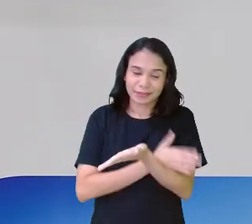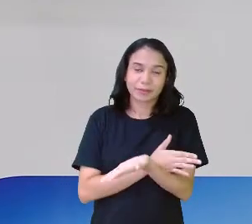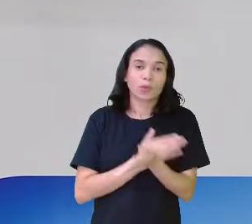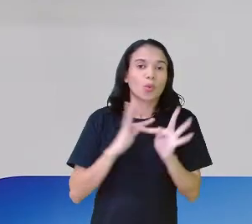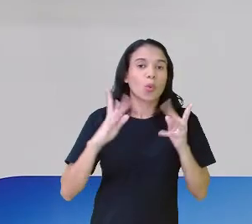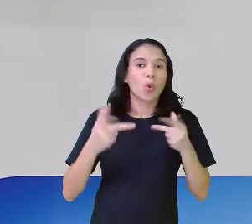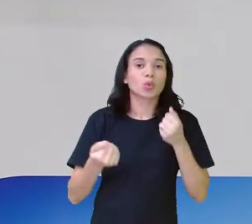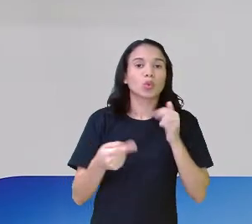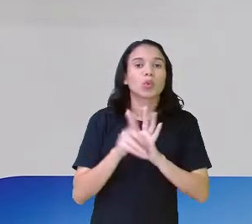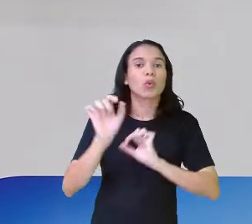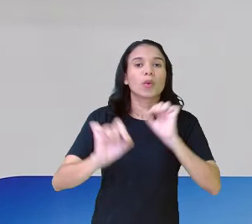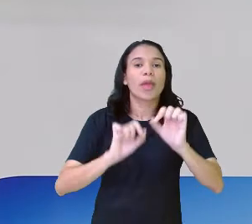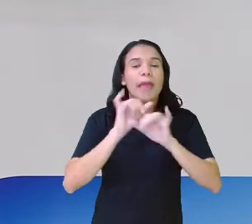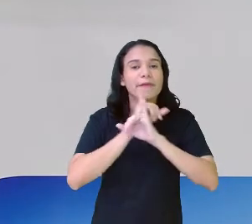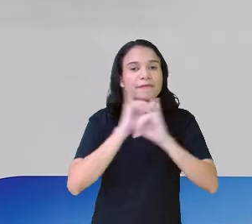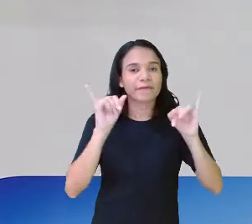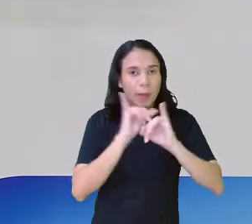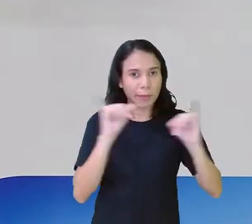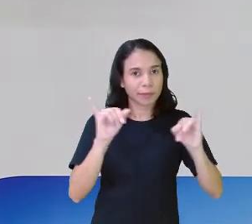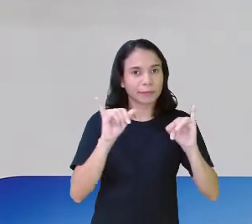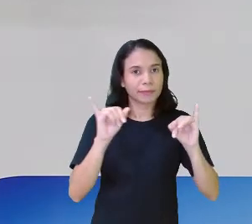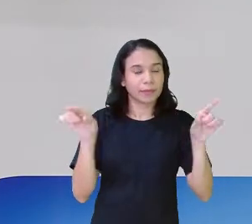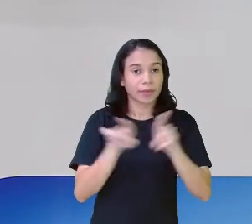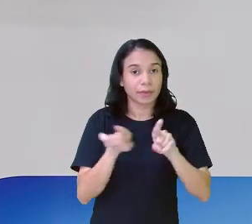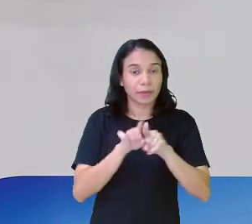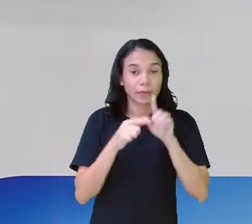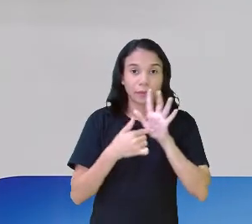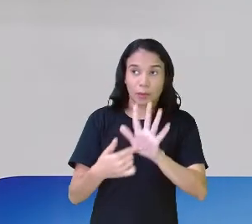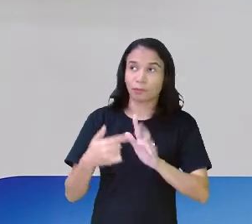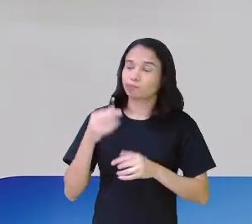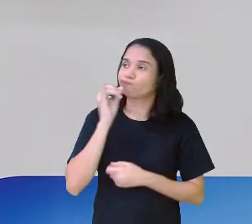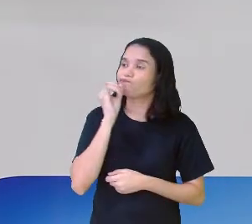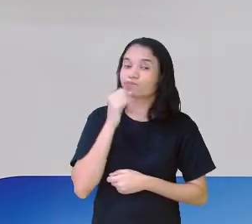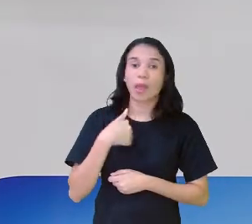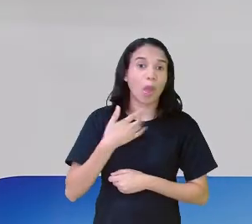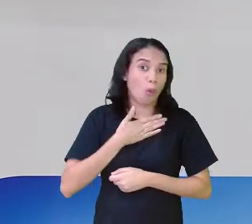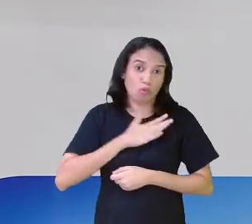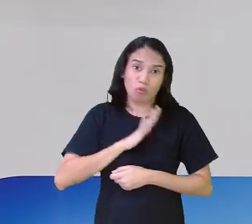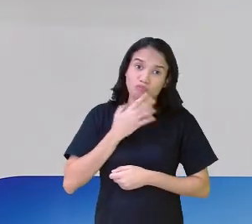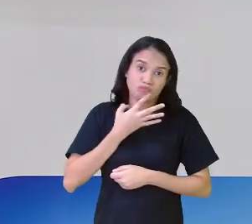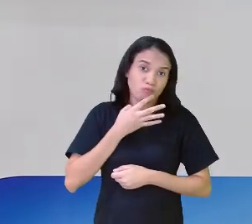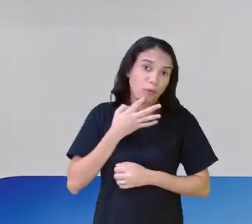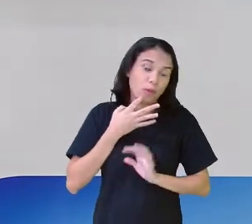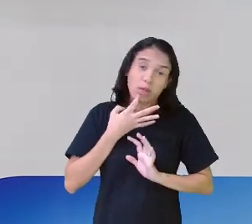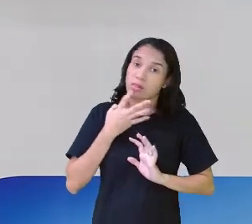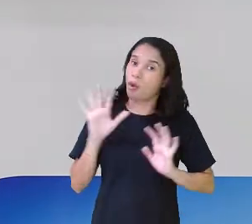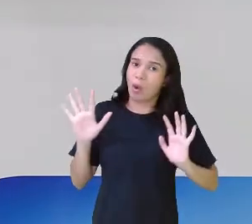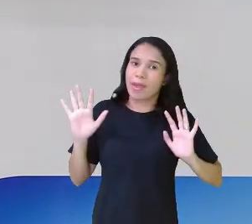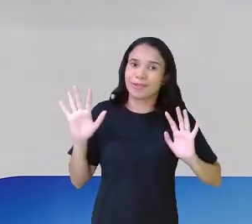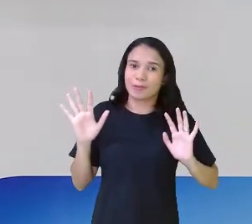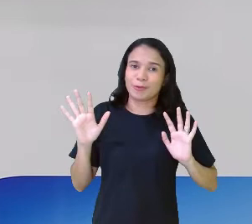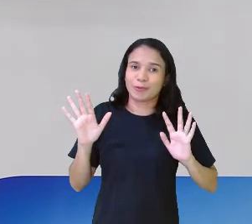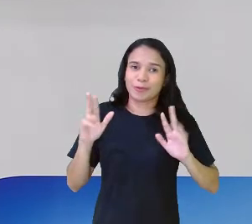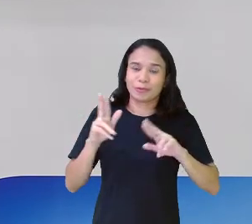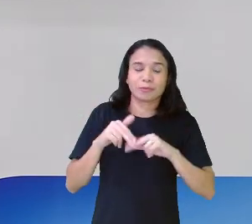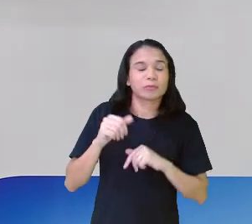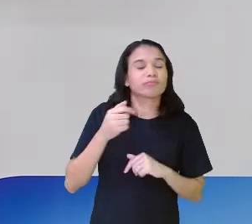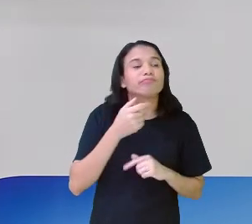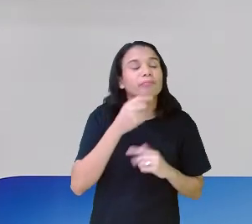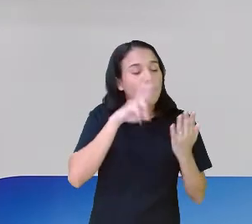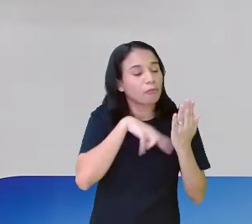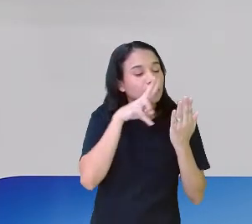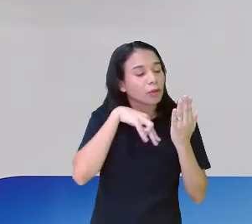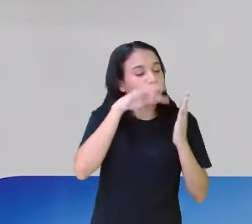tudo são informações. Ele está explicando. Eu, por exemplo, não conheço esse jogo. Então, a partir da resenha do Luiz Henrique,